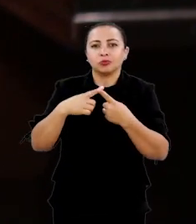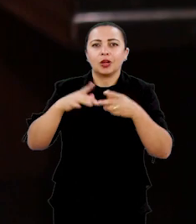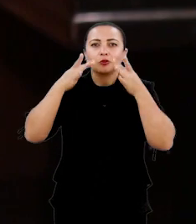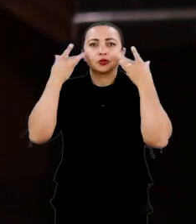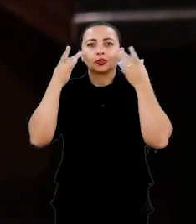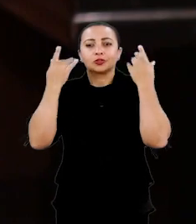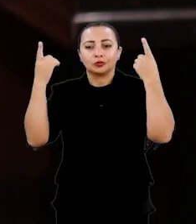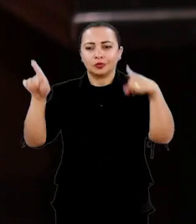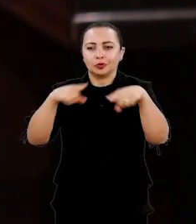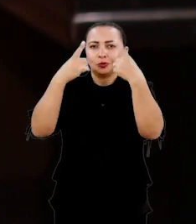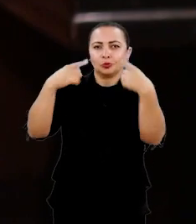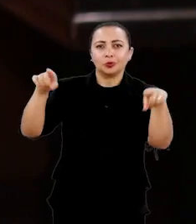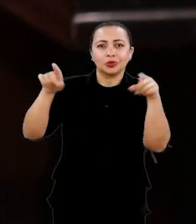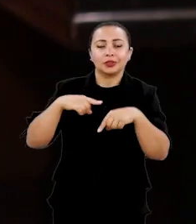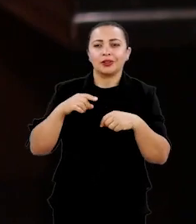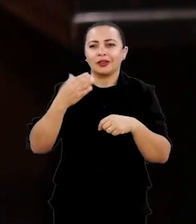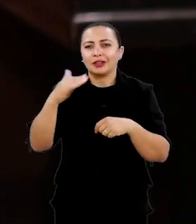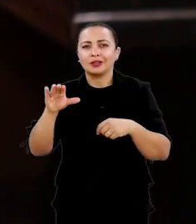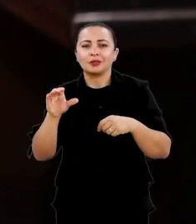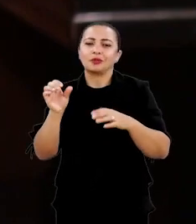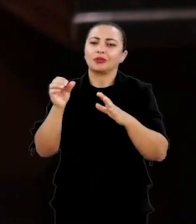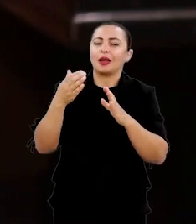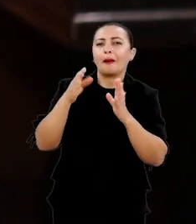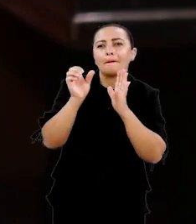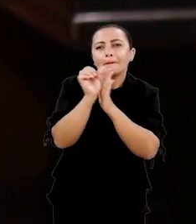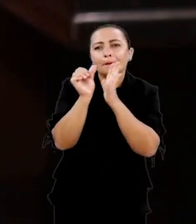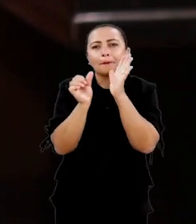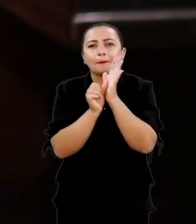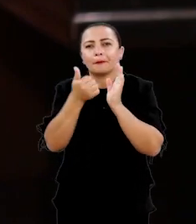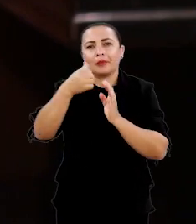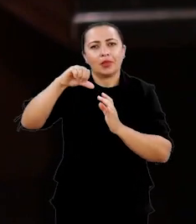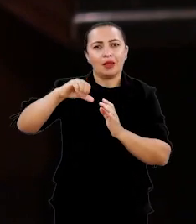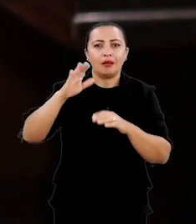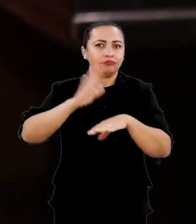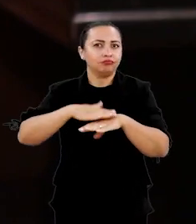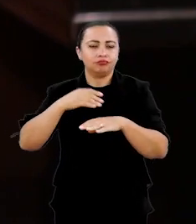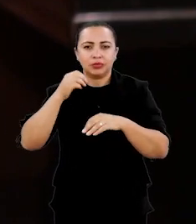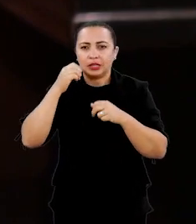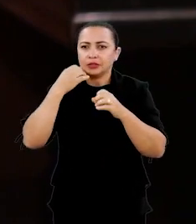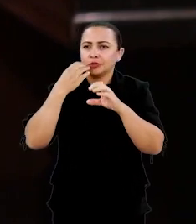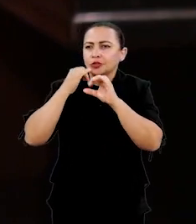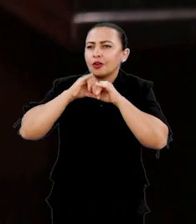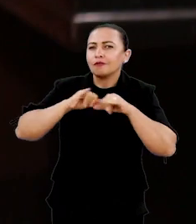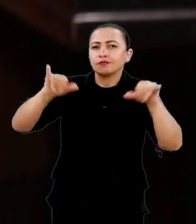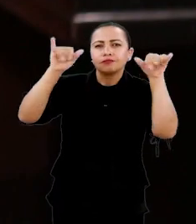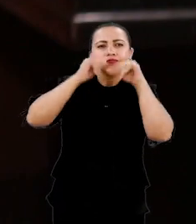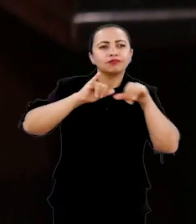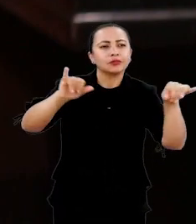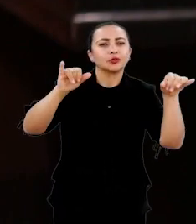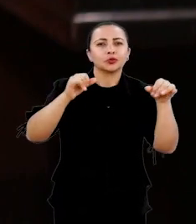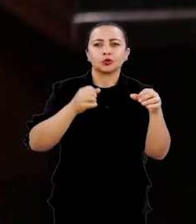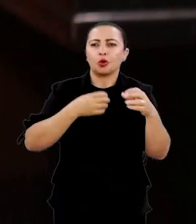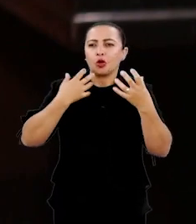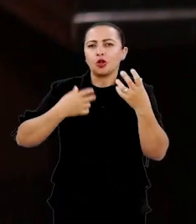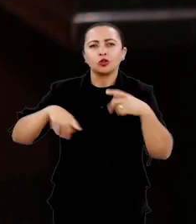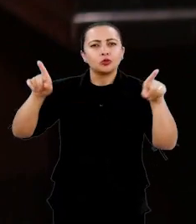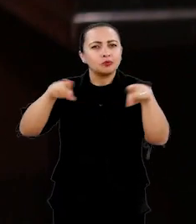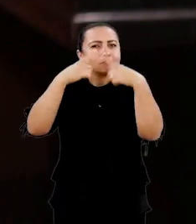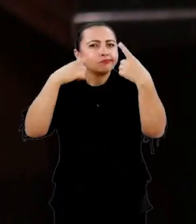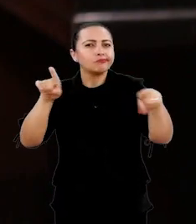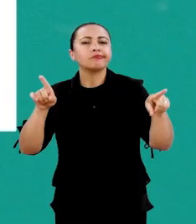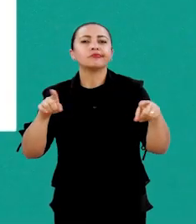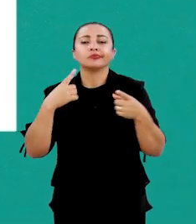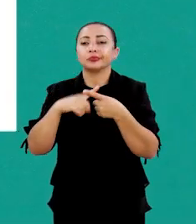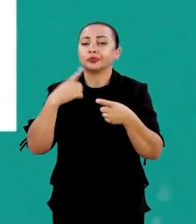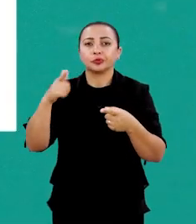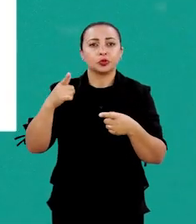teatro musical na segunda metade do século XIX era um dos principais meios de divulgação de música. Lembremos